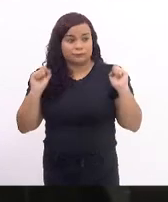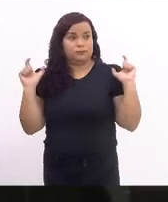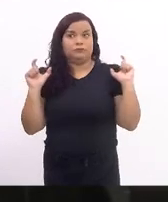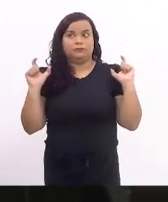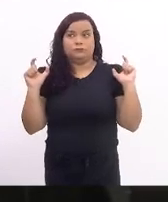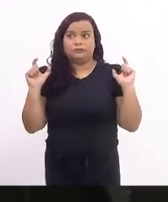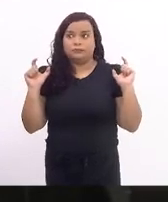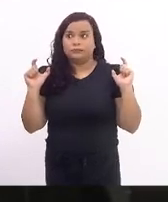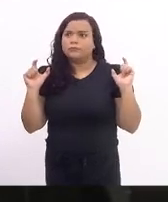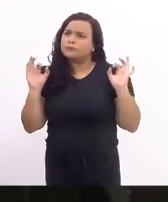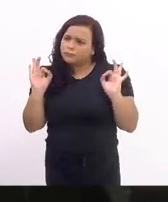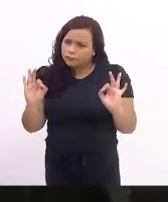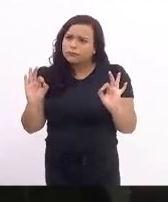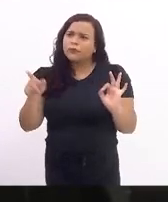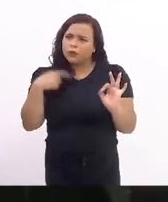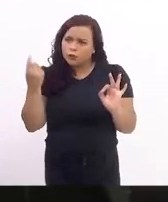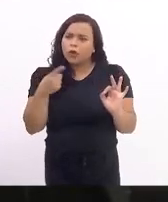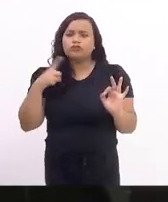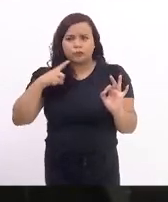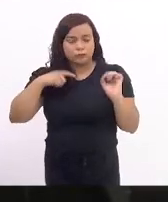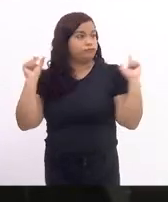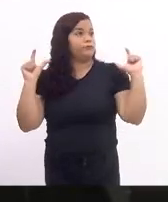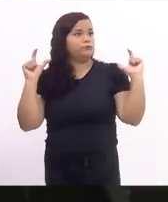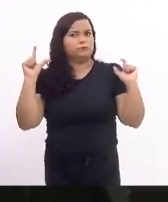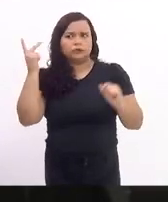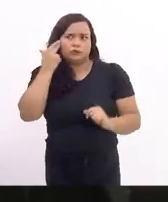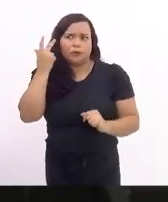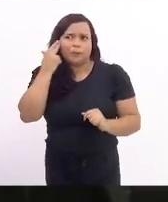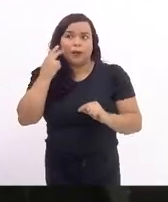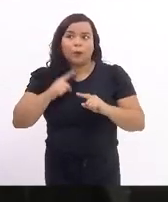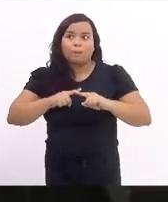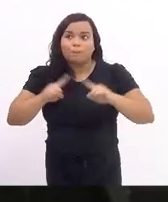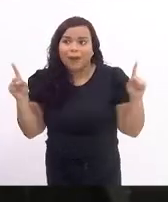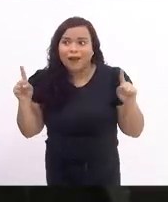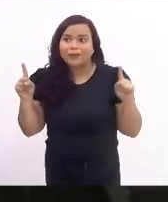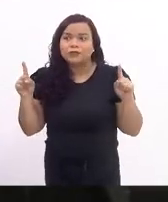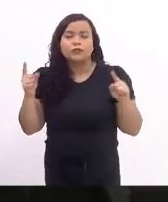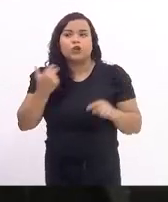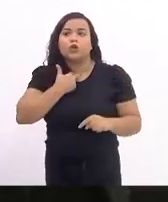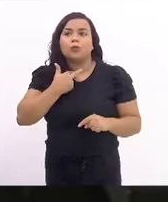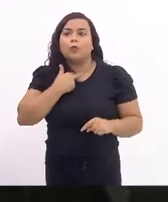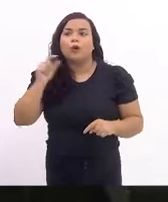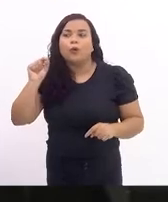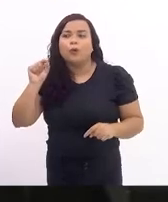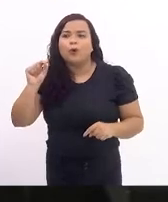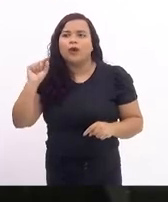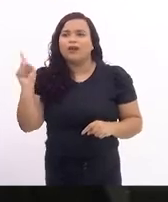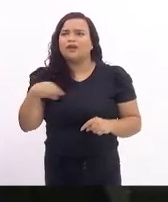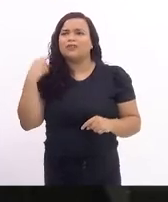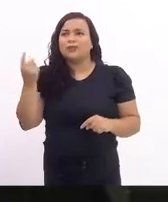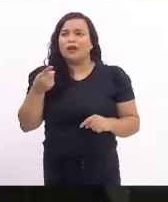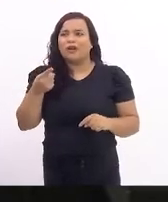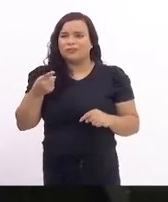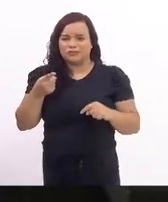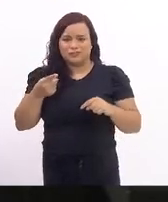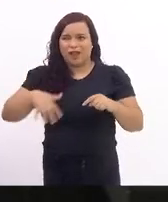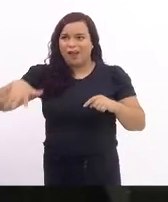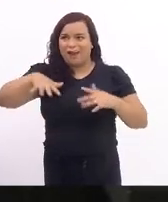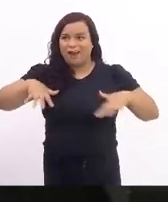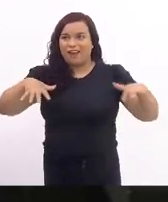compreensível que fiquemos. Agora, é incompreensível que nos parlamentos,